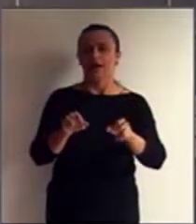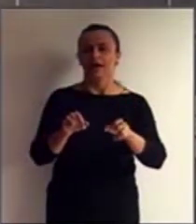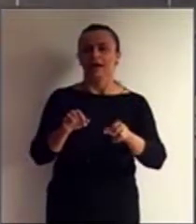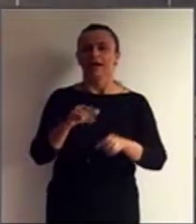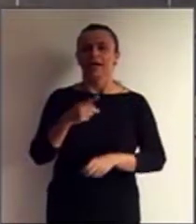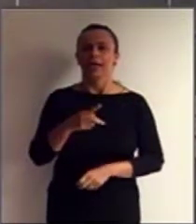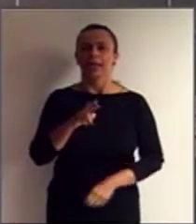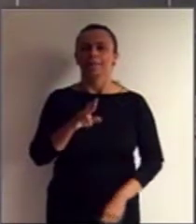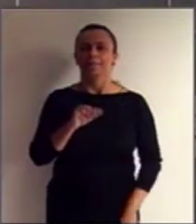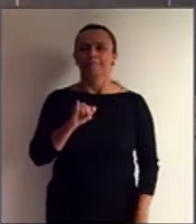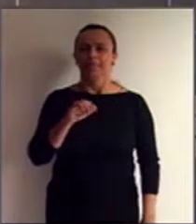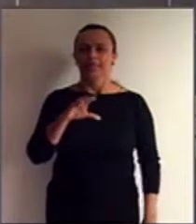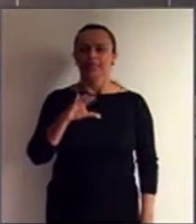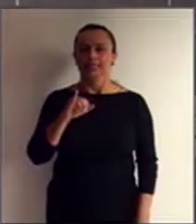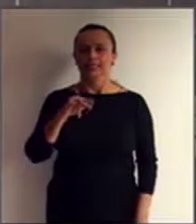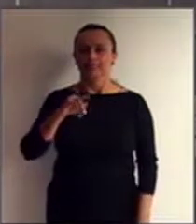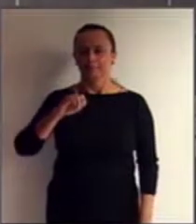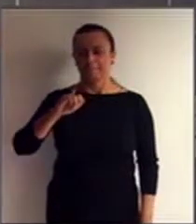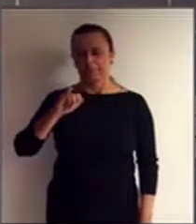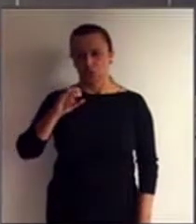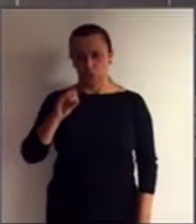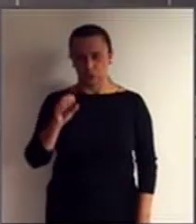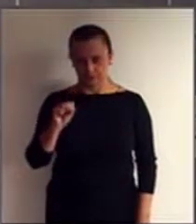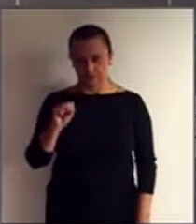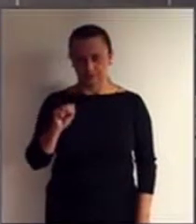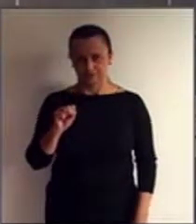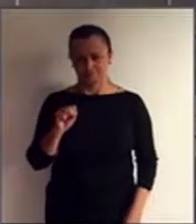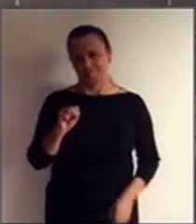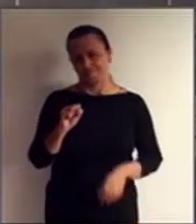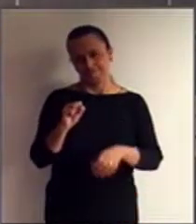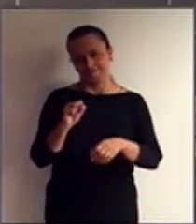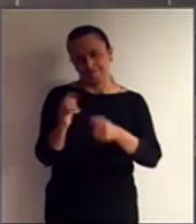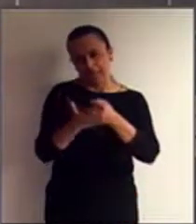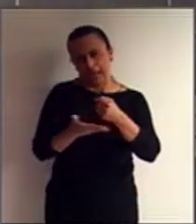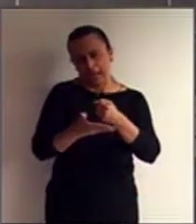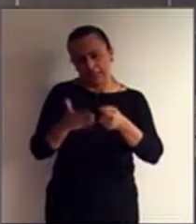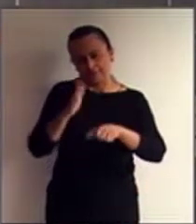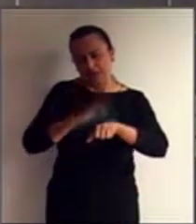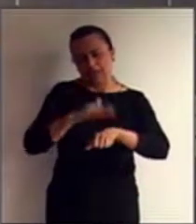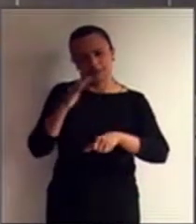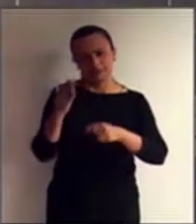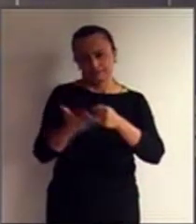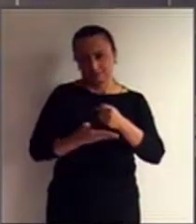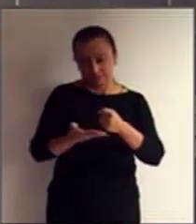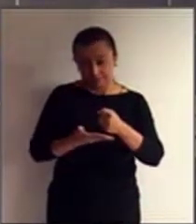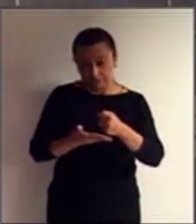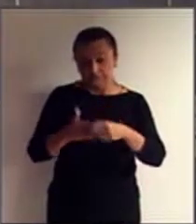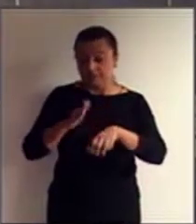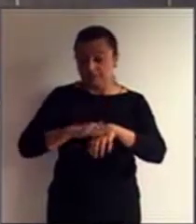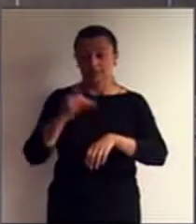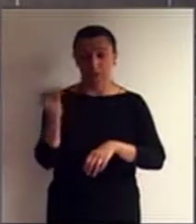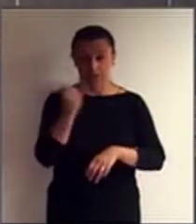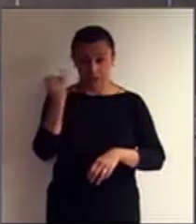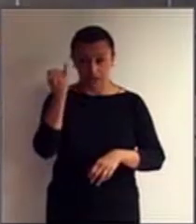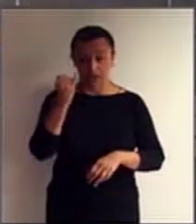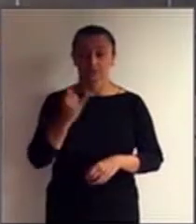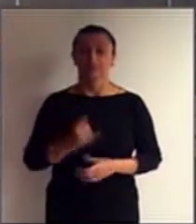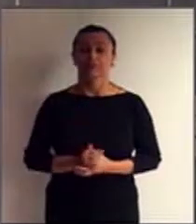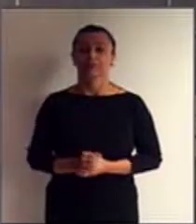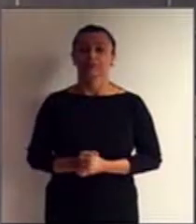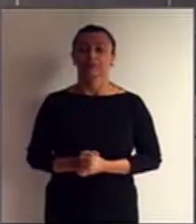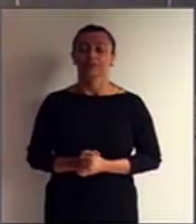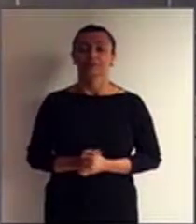que regem a Convenção. São eles importantíssimos para a